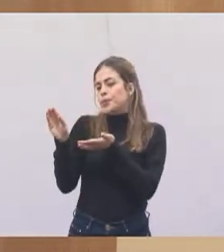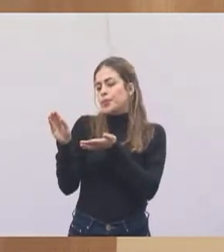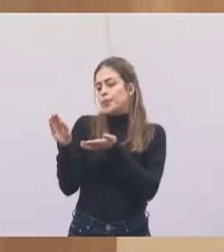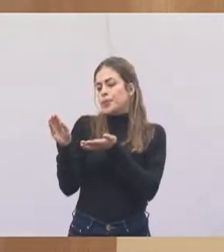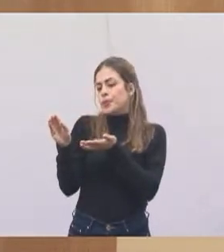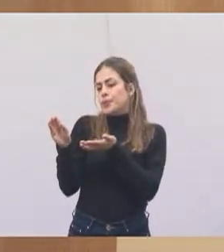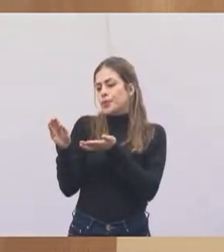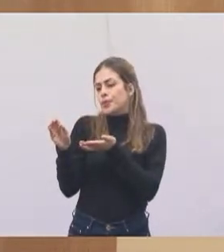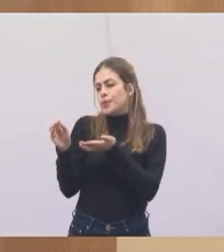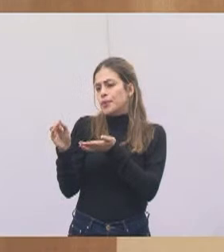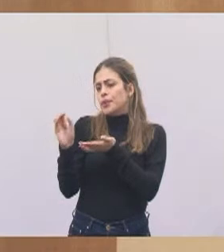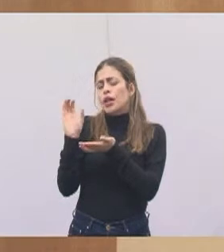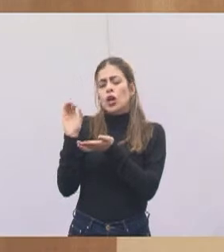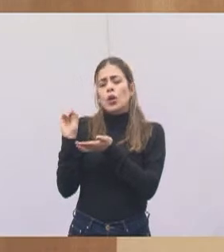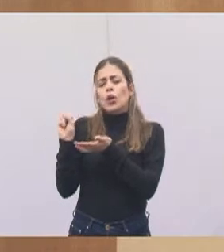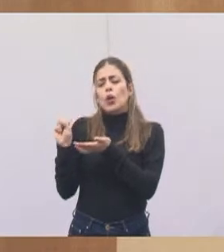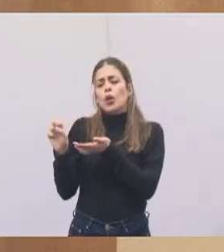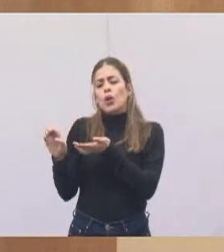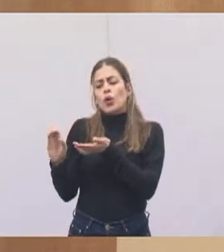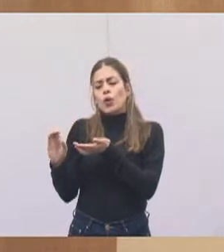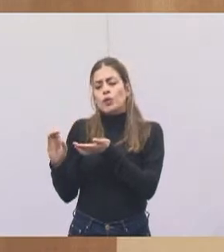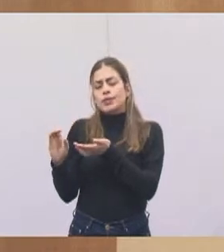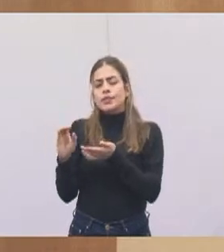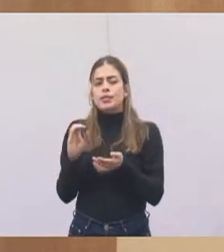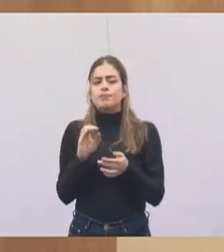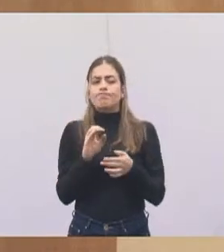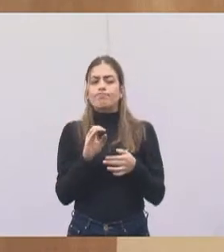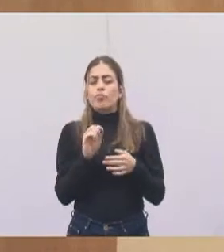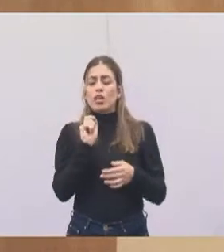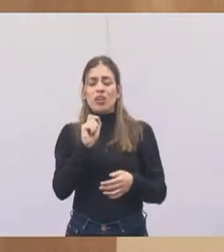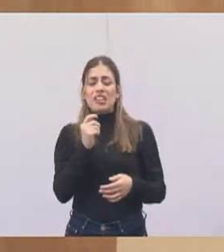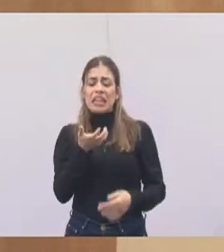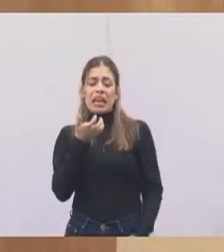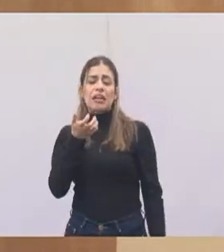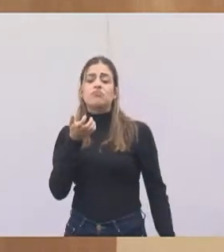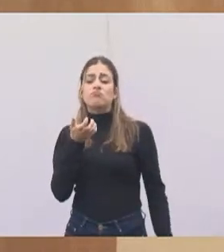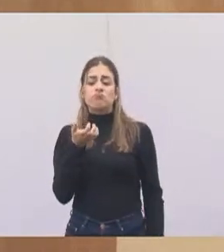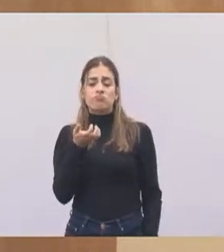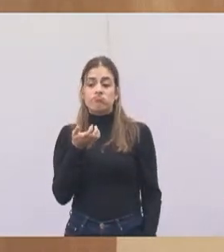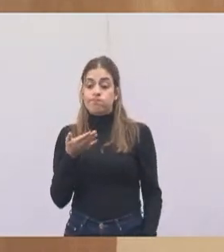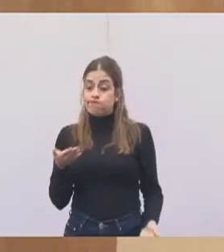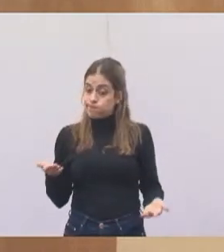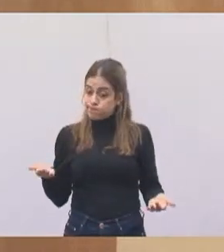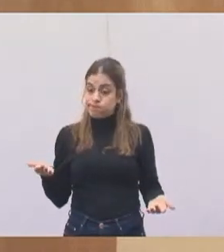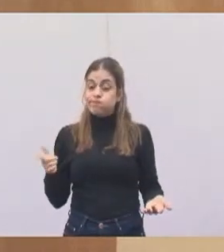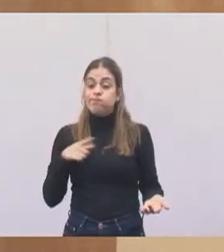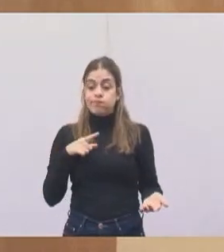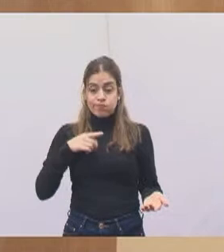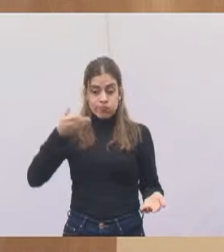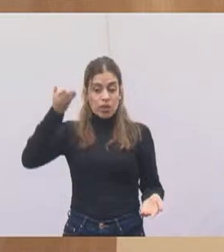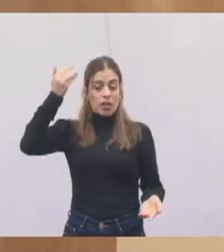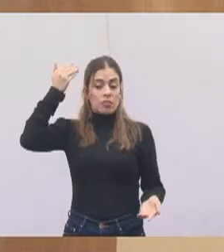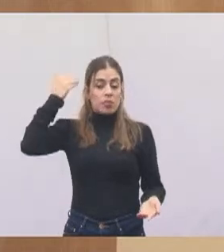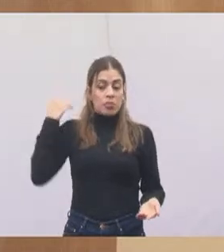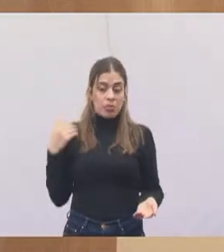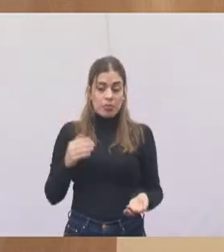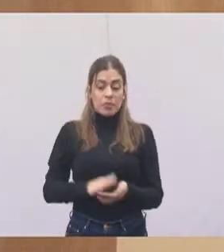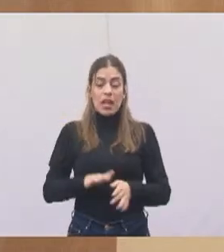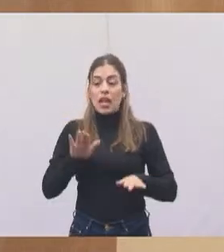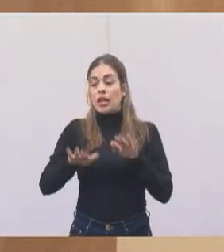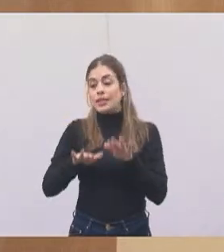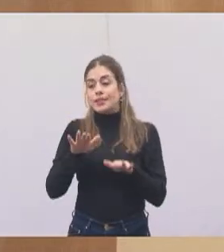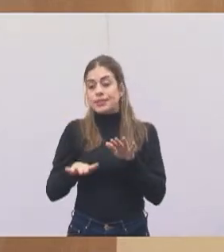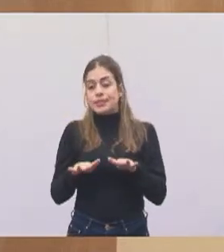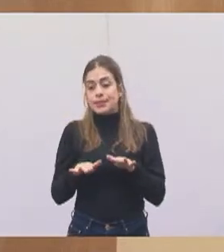para aquela OSC, para aquela entidade que ele quisesse mandar, tinha muito isso, muitas vezes aquela entidade não